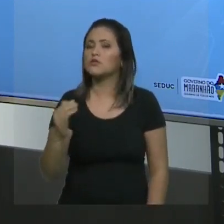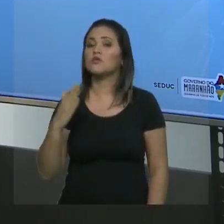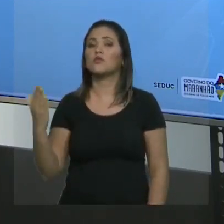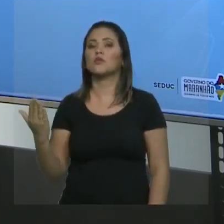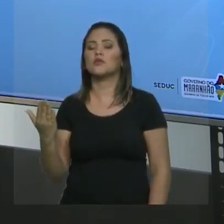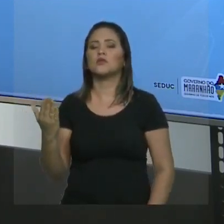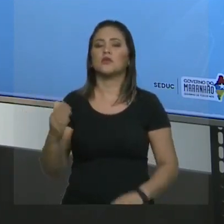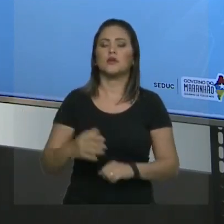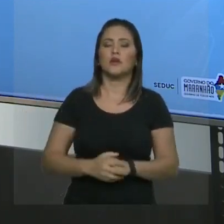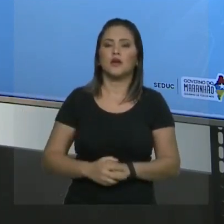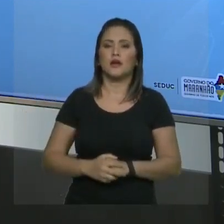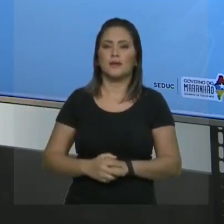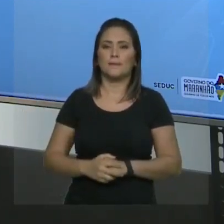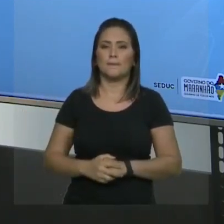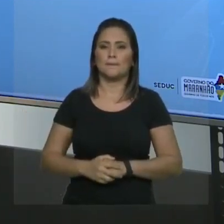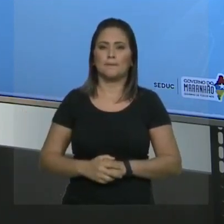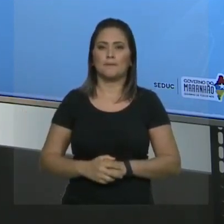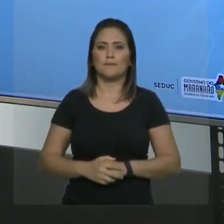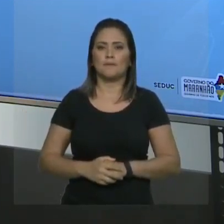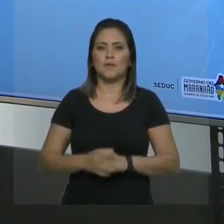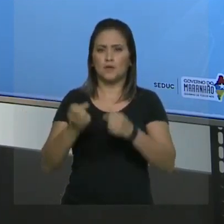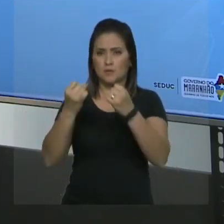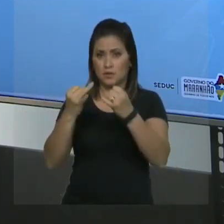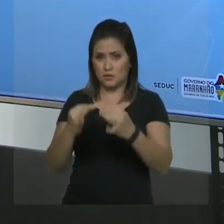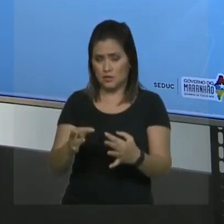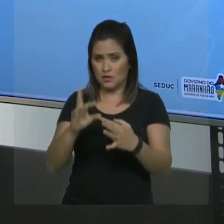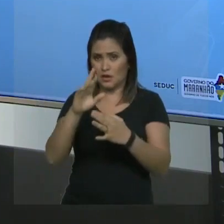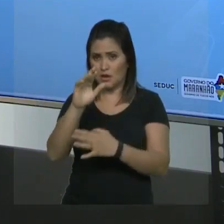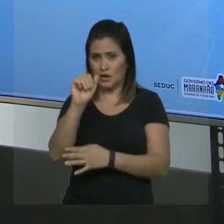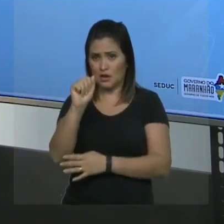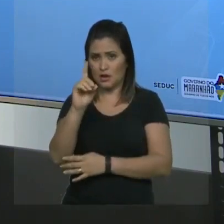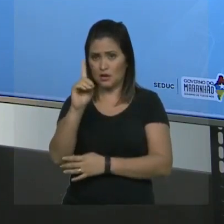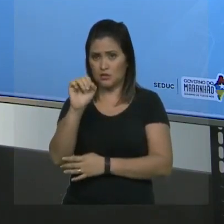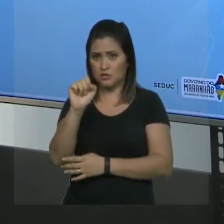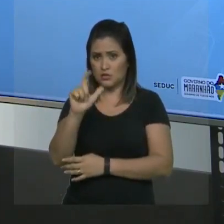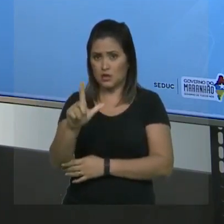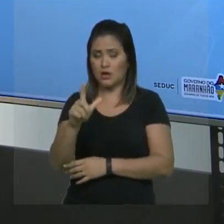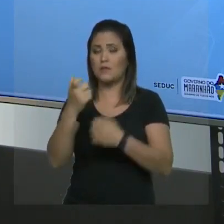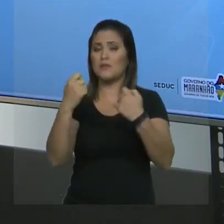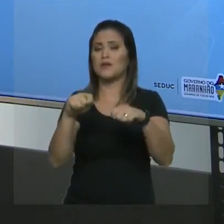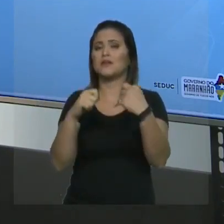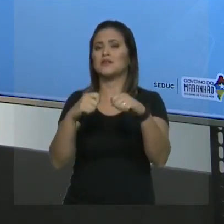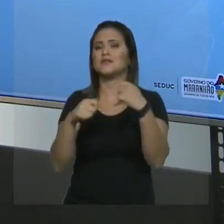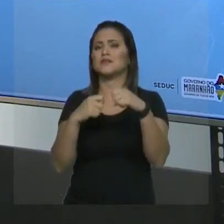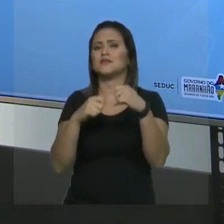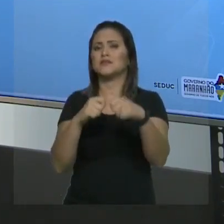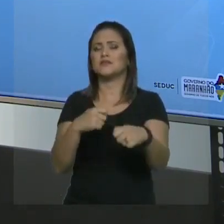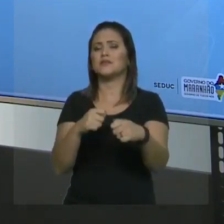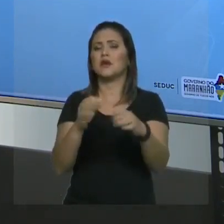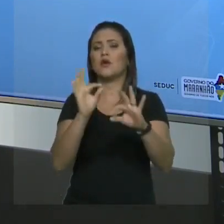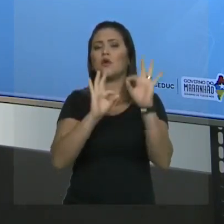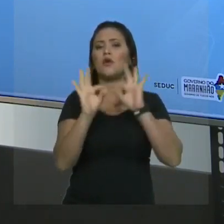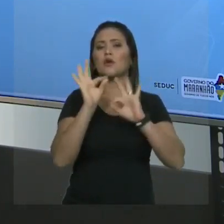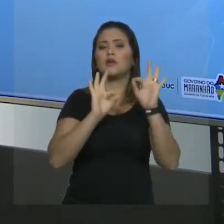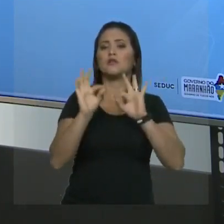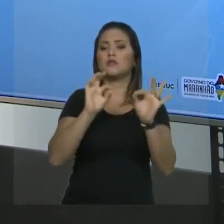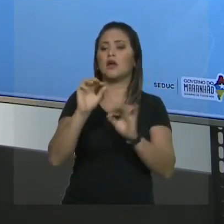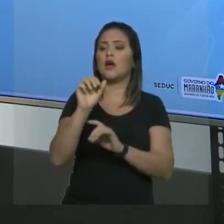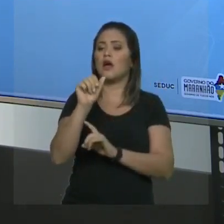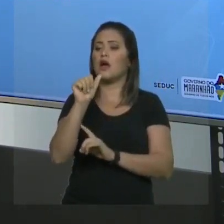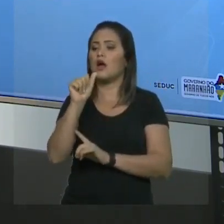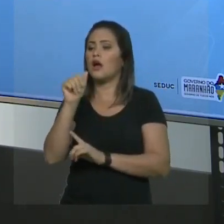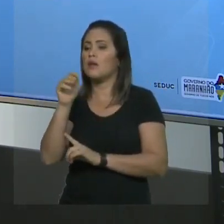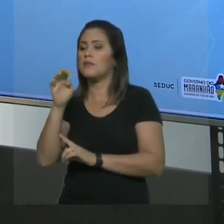prioridade, a sequência, a ordem definida pelo IUPAC é a ordem chamada de ordem alfabética. Então você sabe que aqui no carbono